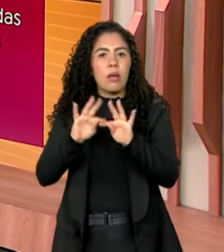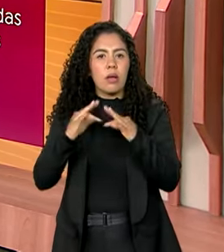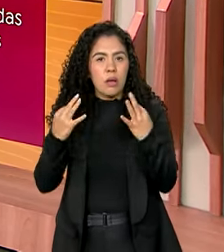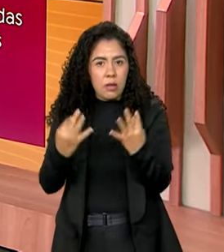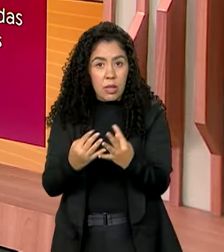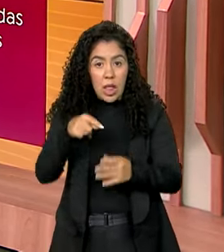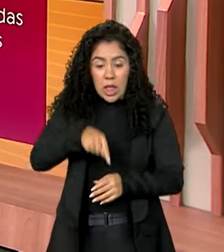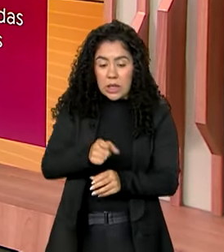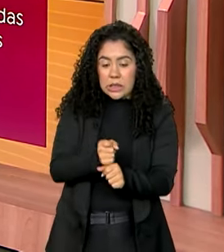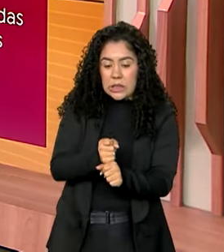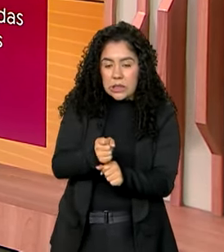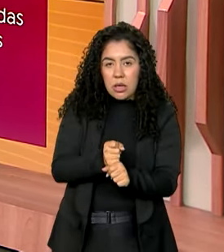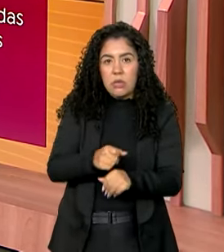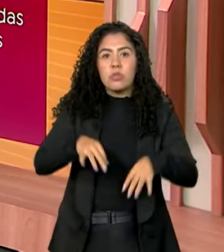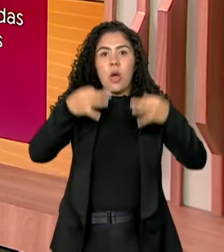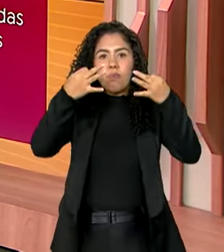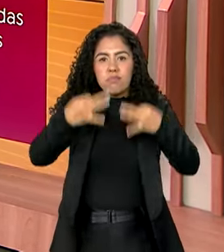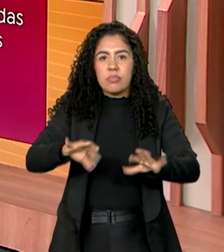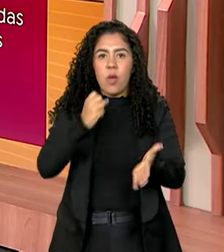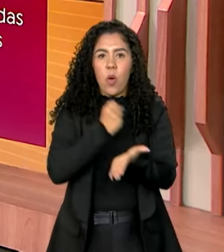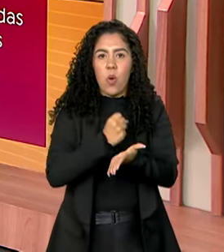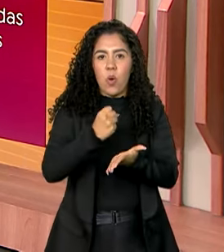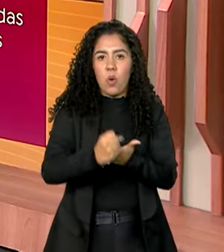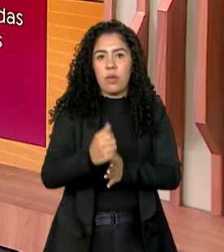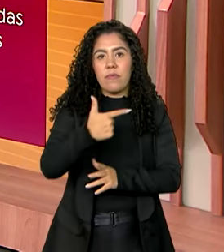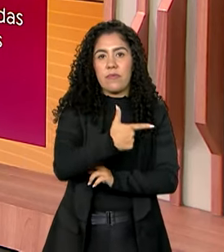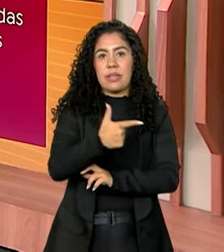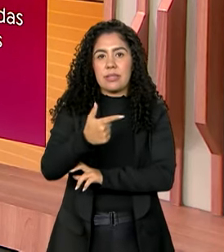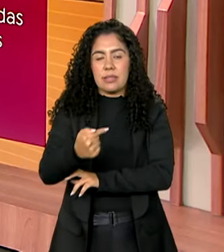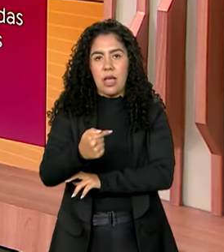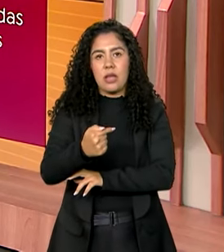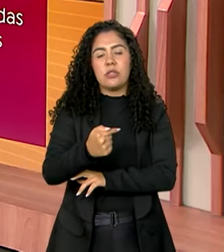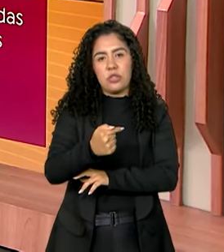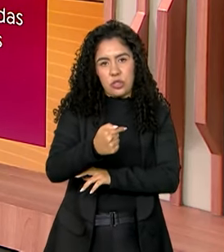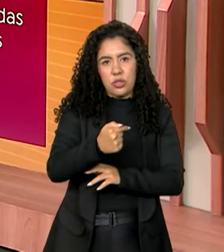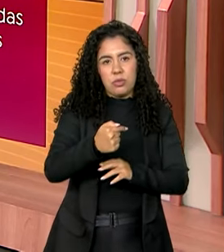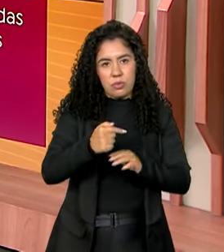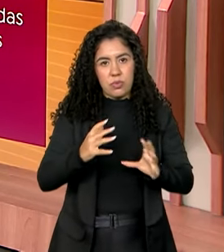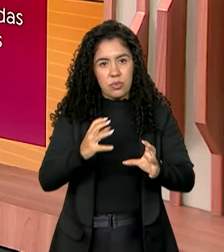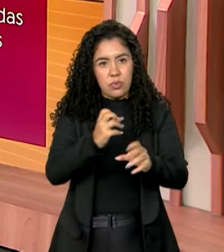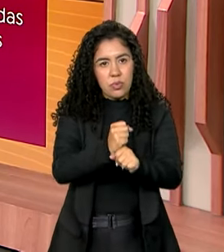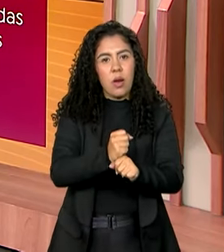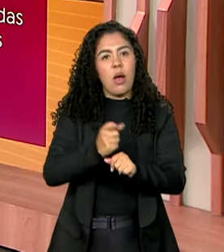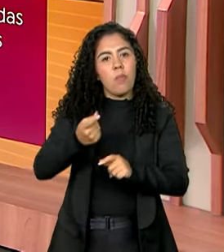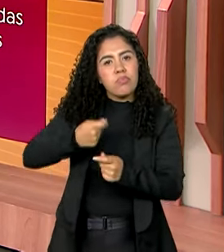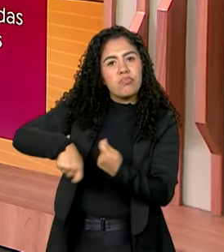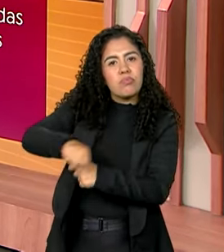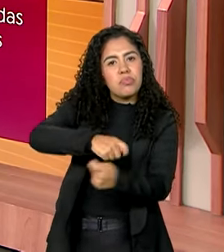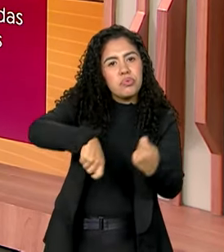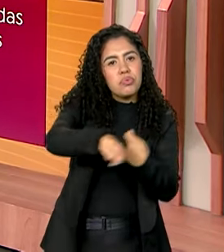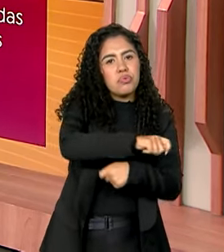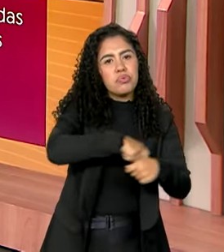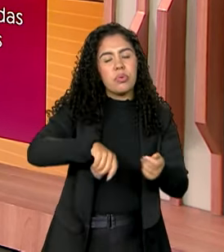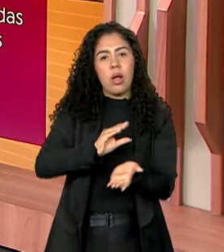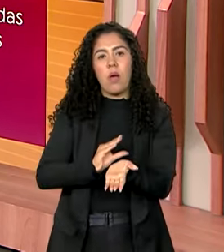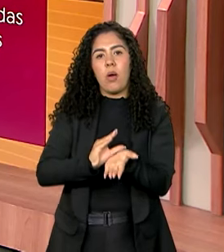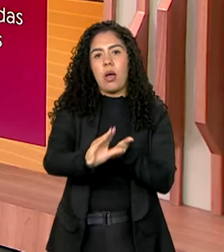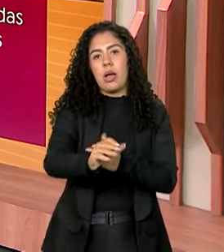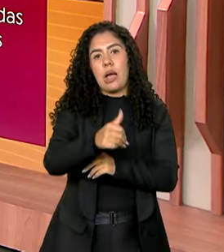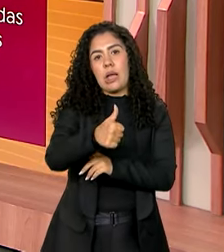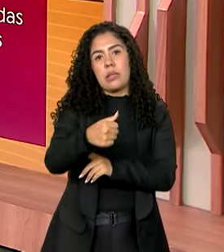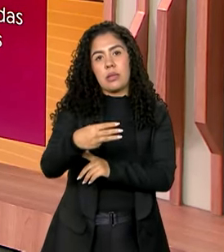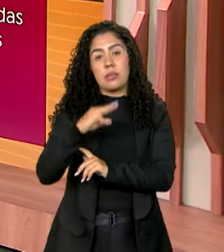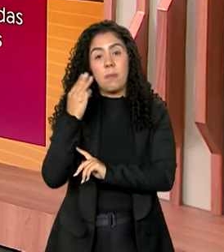Este ano, já foram firmados 27 contratos de financiamento da produção com a liberação de mais de 13